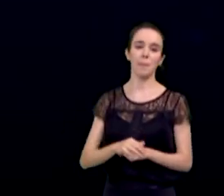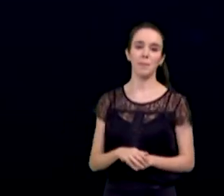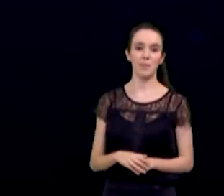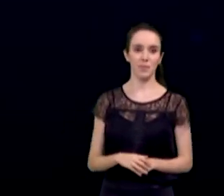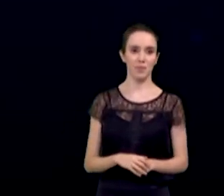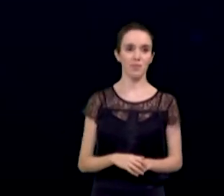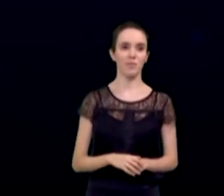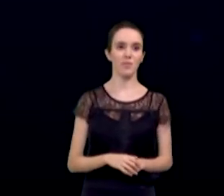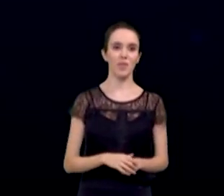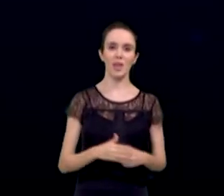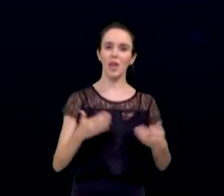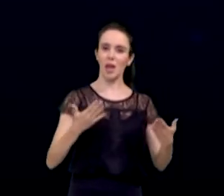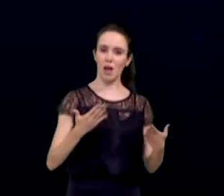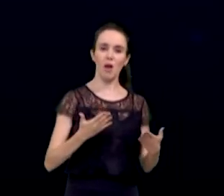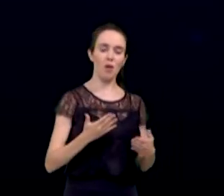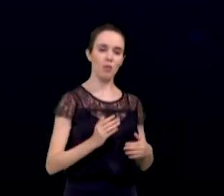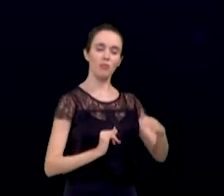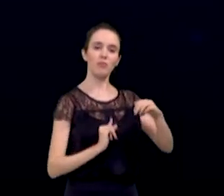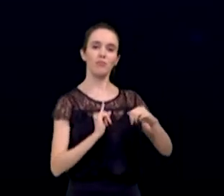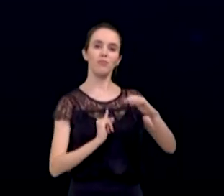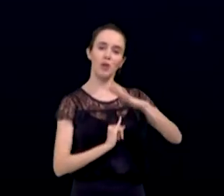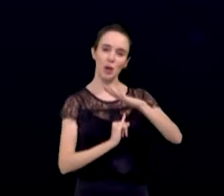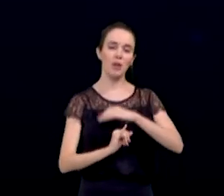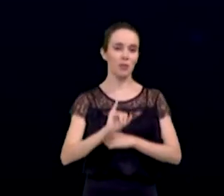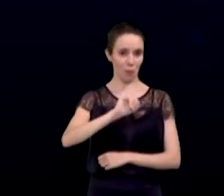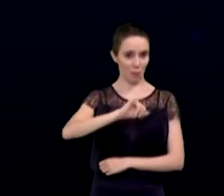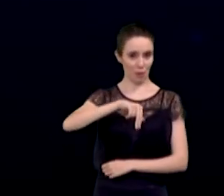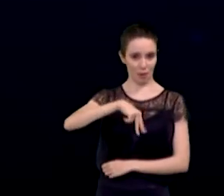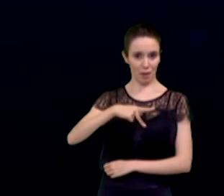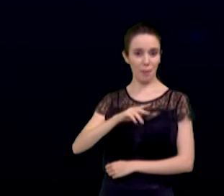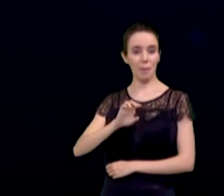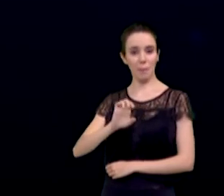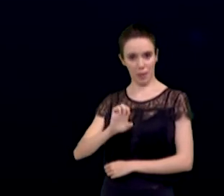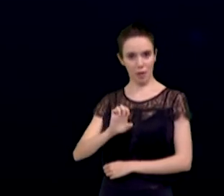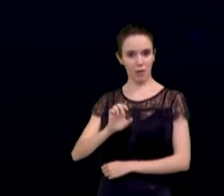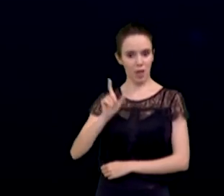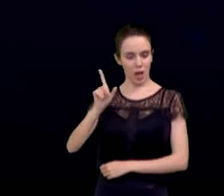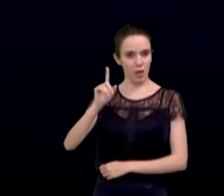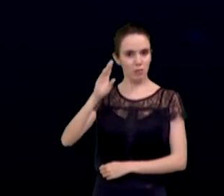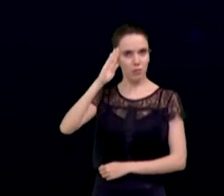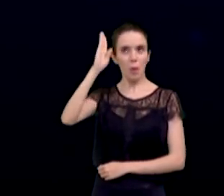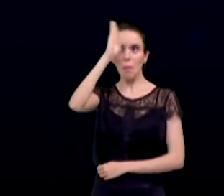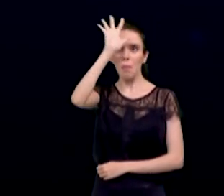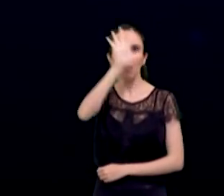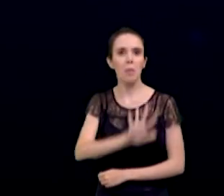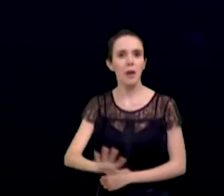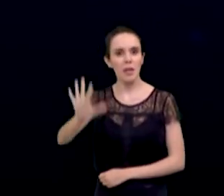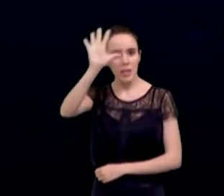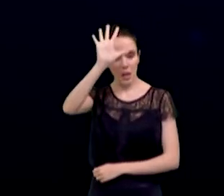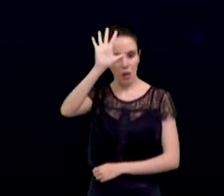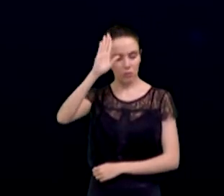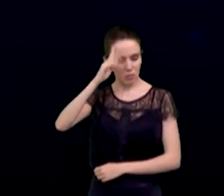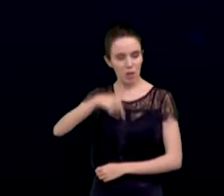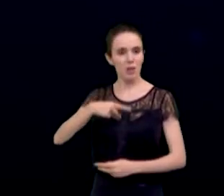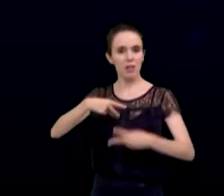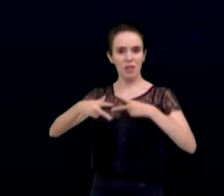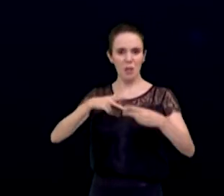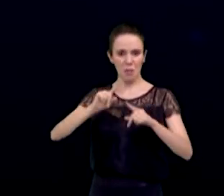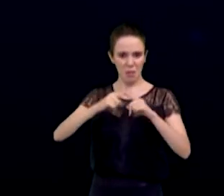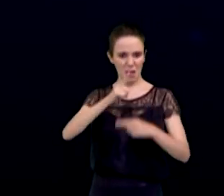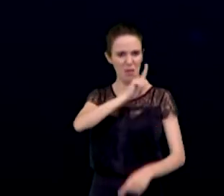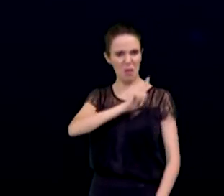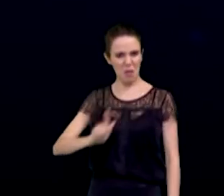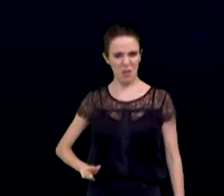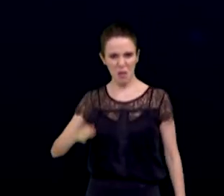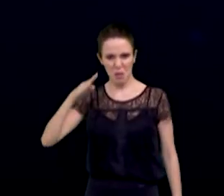O INPE é um patrimônio de São José dos Campos e do Brasil, mas infelizmente está sendo atacado pelo governo